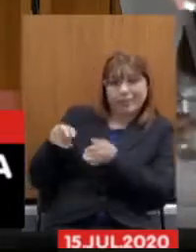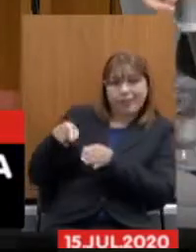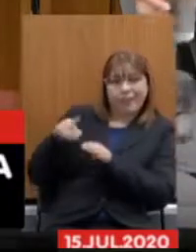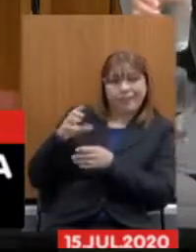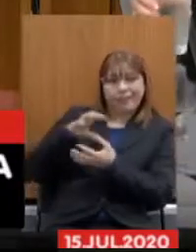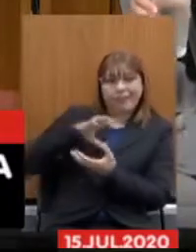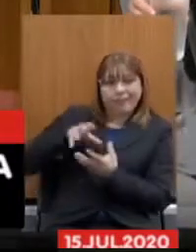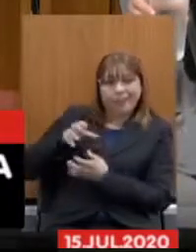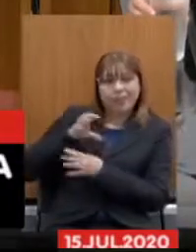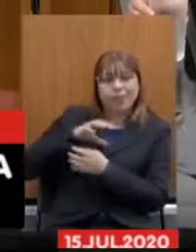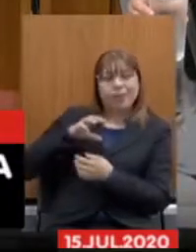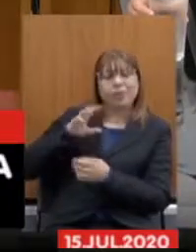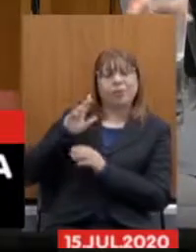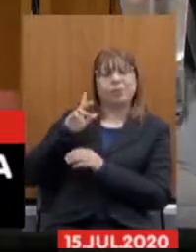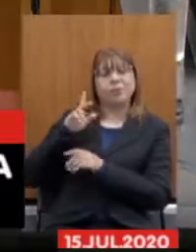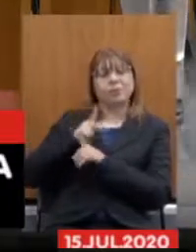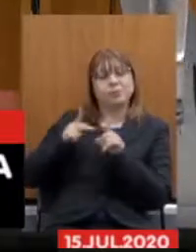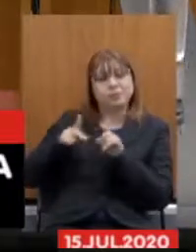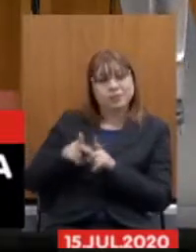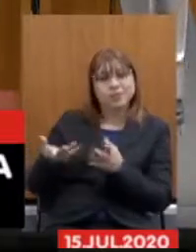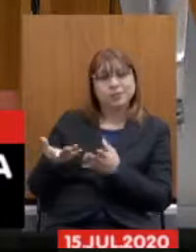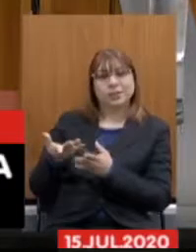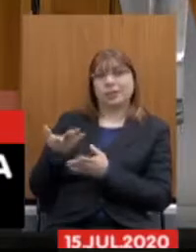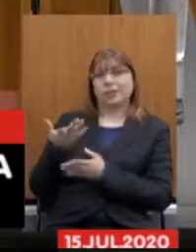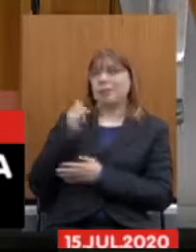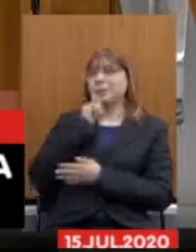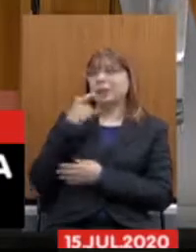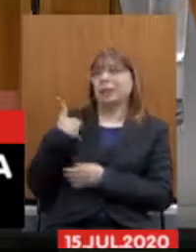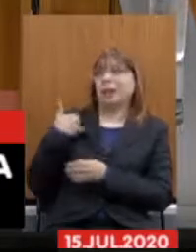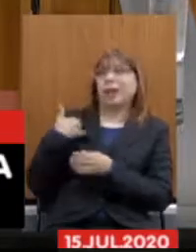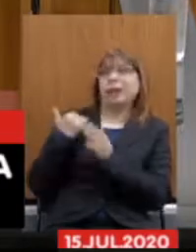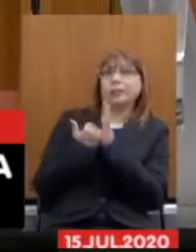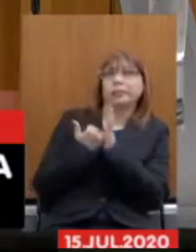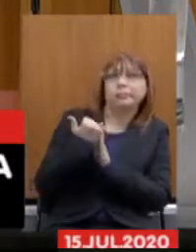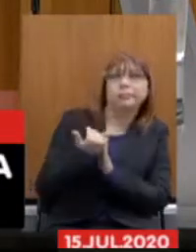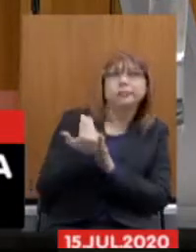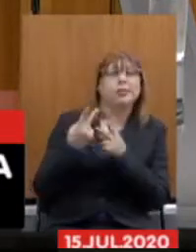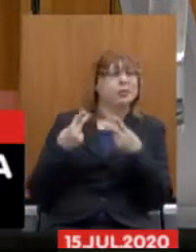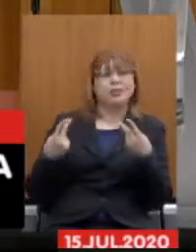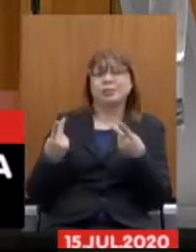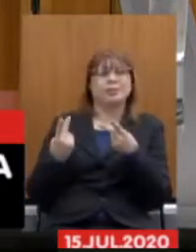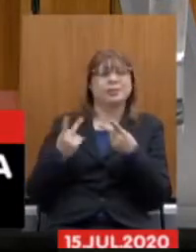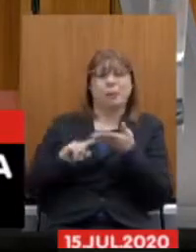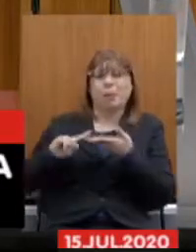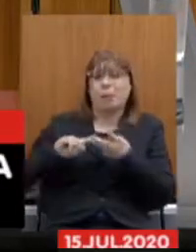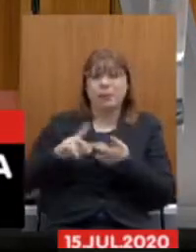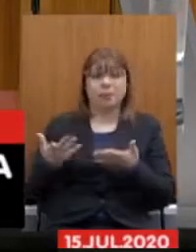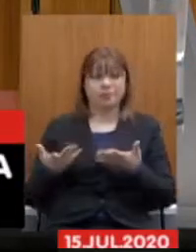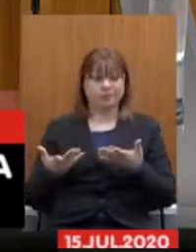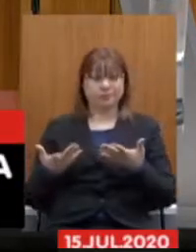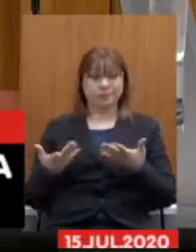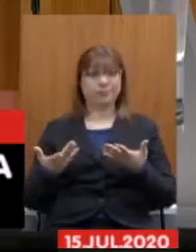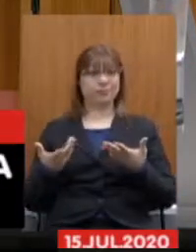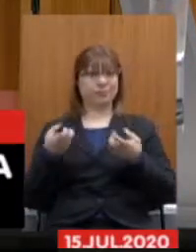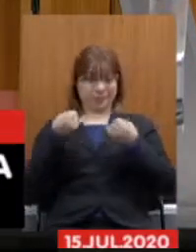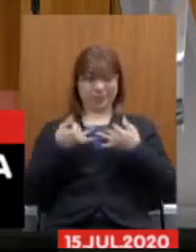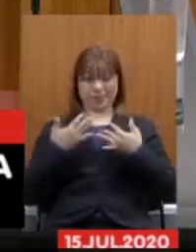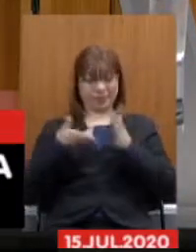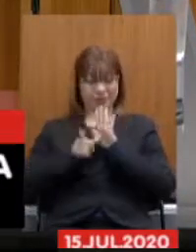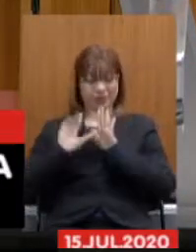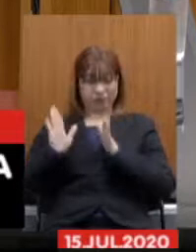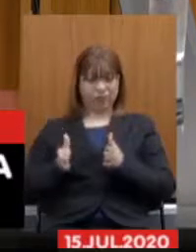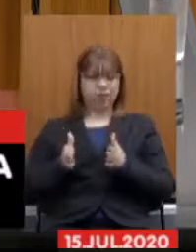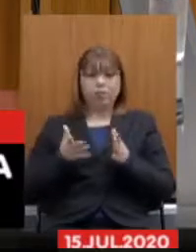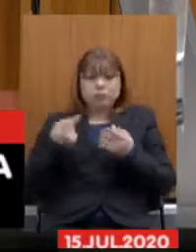de pensão aumentando a idade ou seja tudo que já foi dito aqui sem que haja um verdadeiro